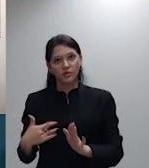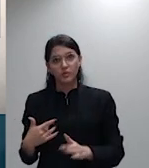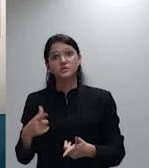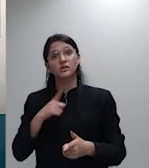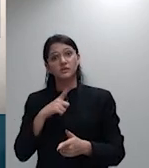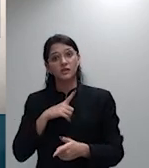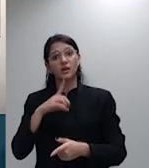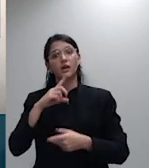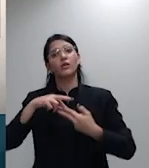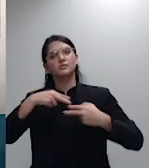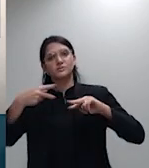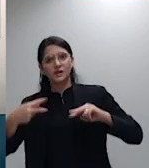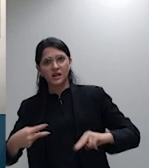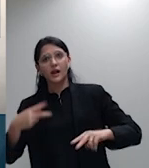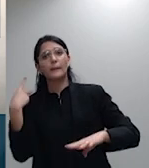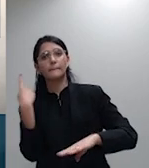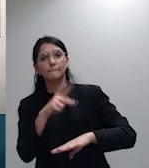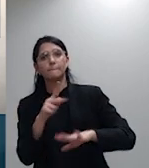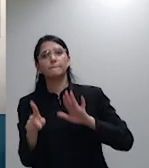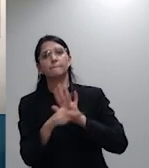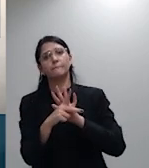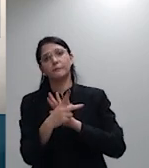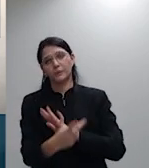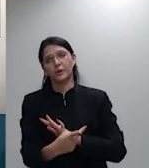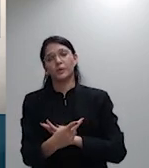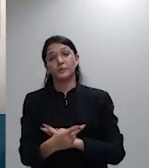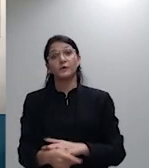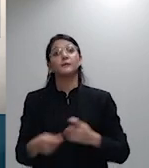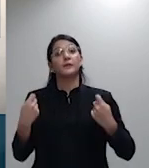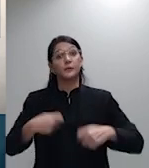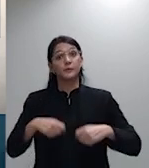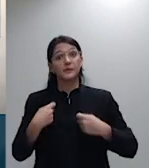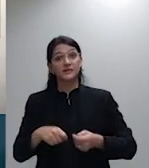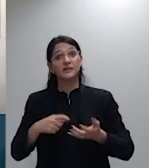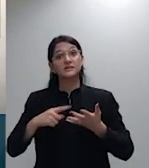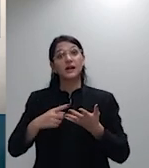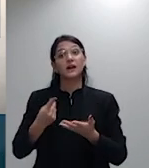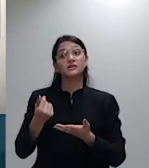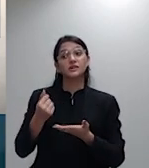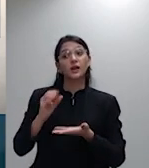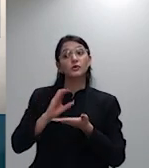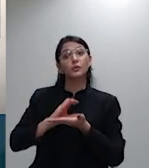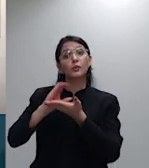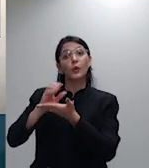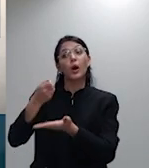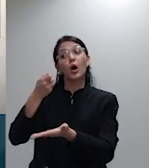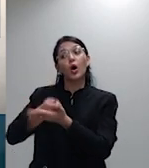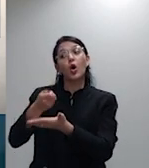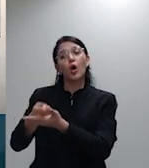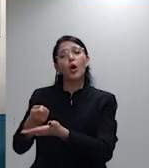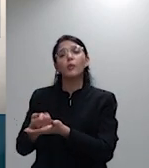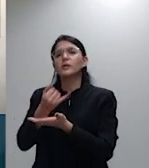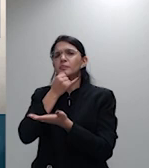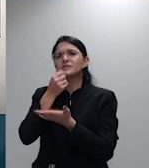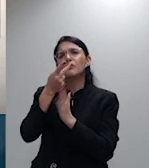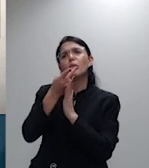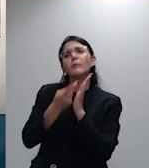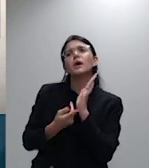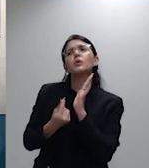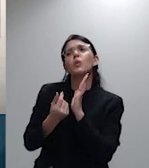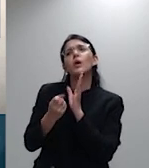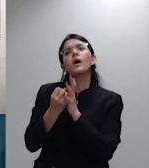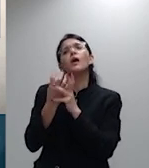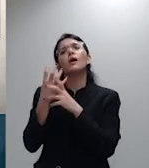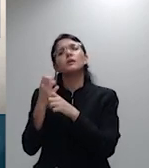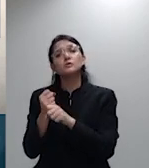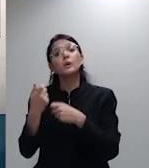necessário portanto que os valores cobrados levem em consideração os perfis de riscos dos beneficiários dos